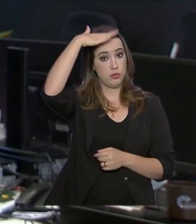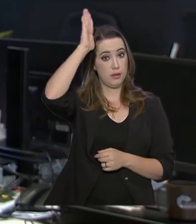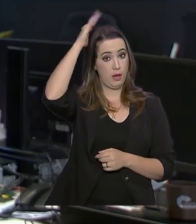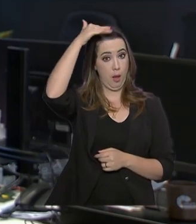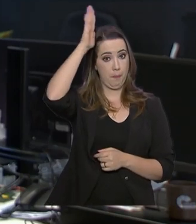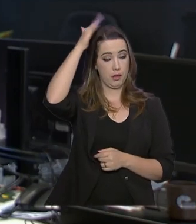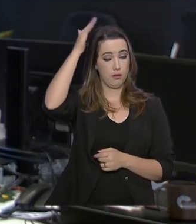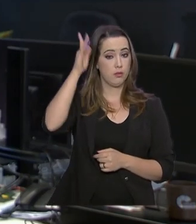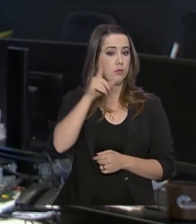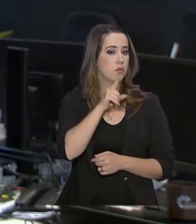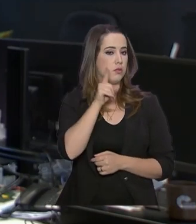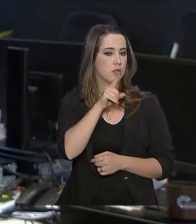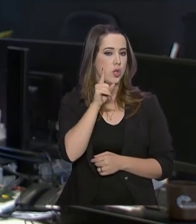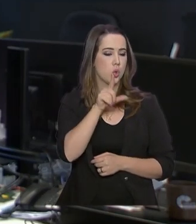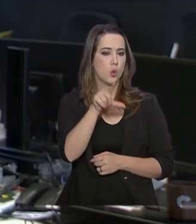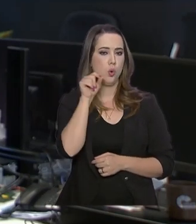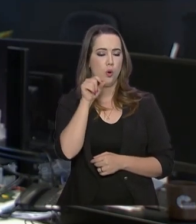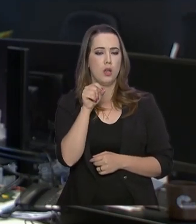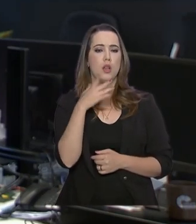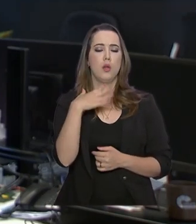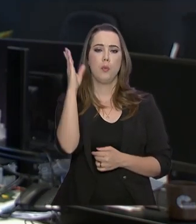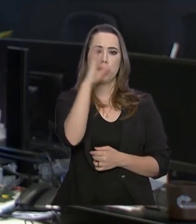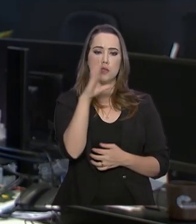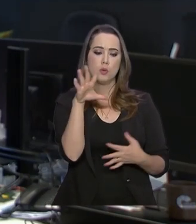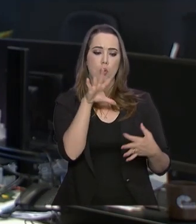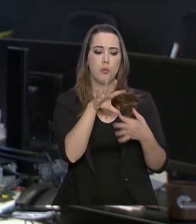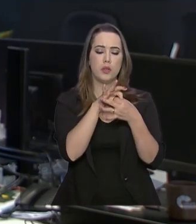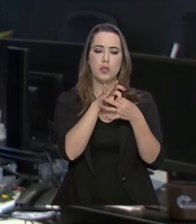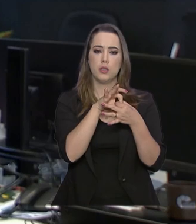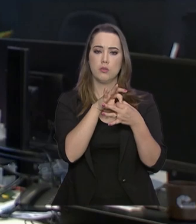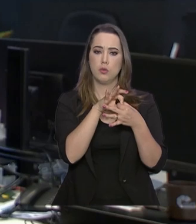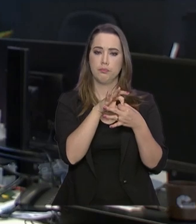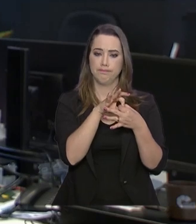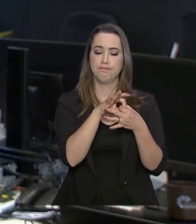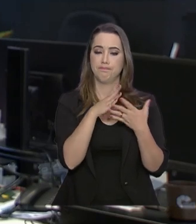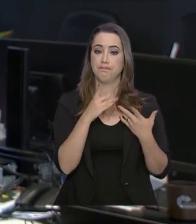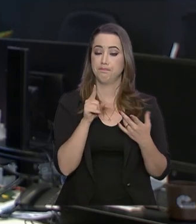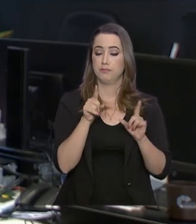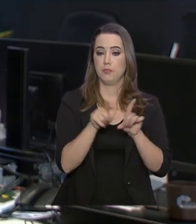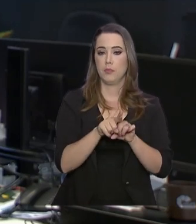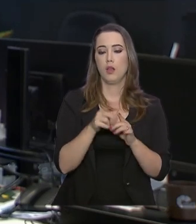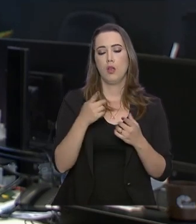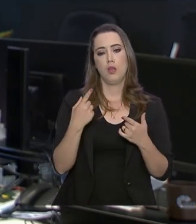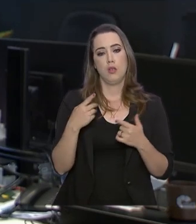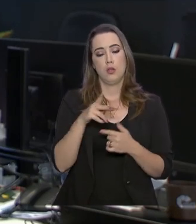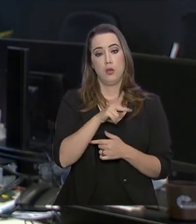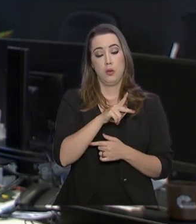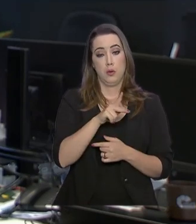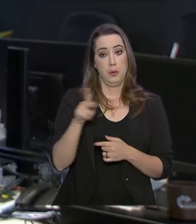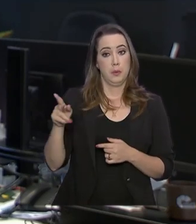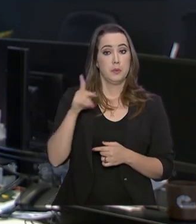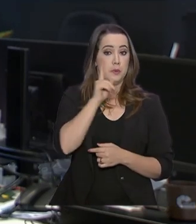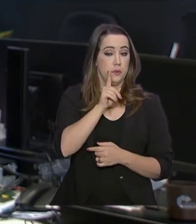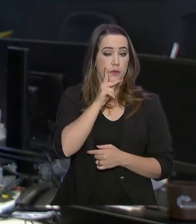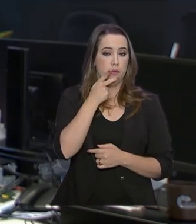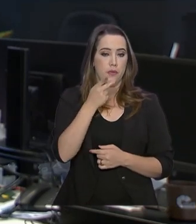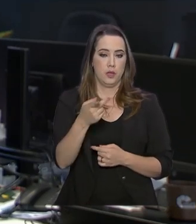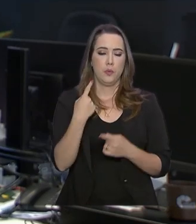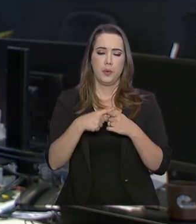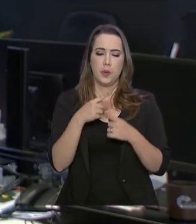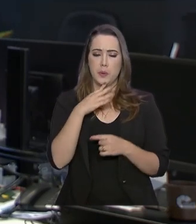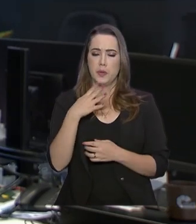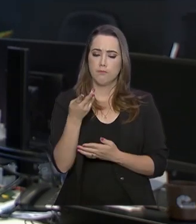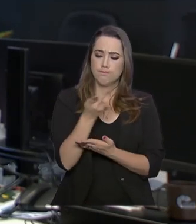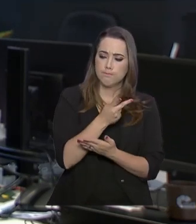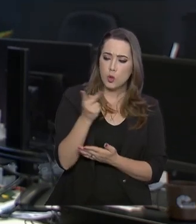preferencial fora da OTAN. No comunicado ao Congresso americano, Trump afirmou que a medida foi tomada em sinal de reconhecimento mútuo